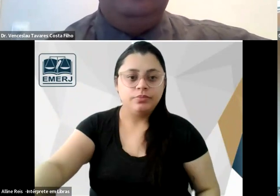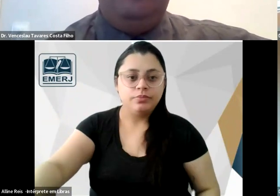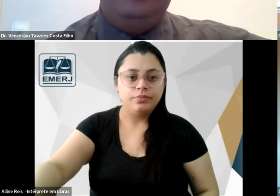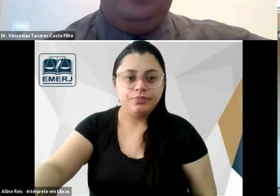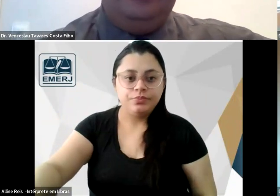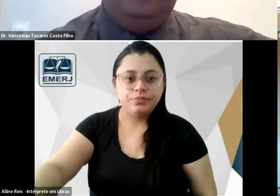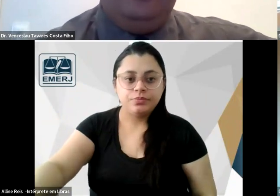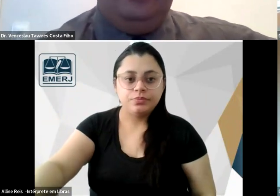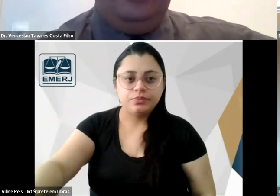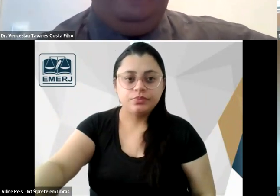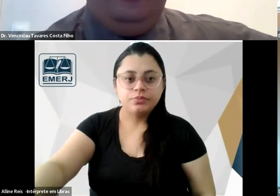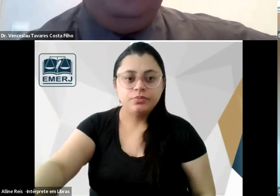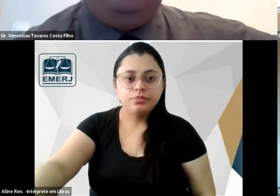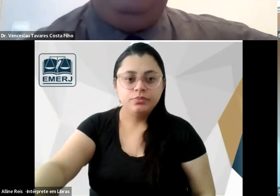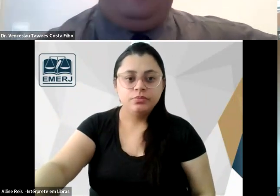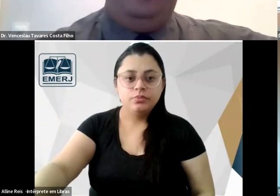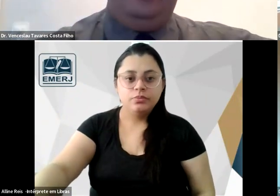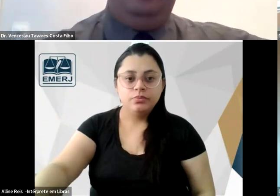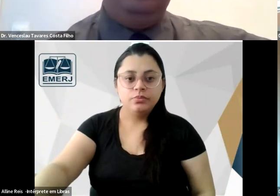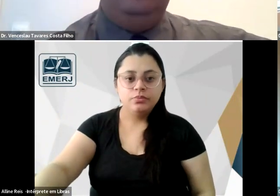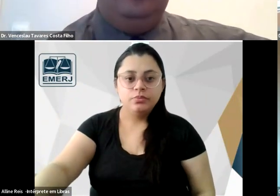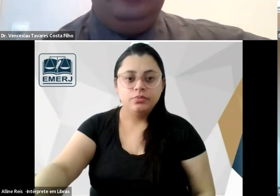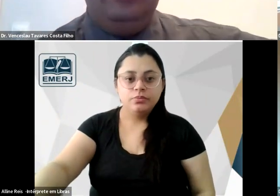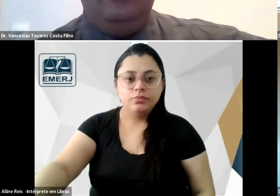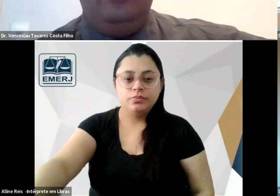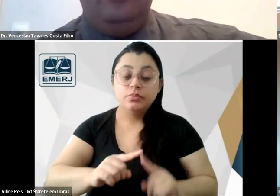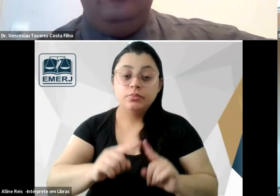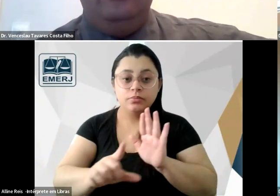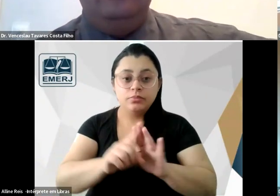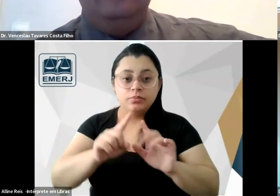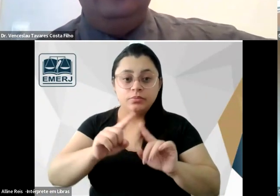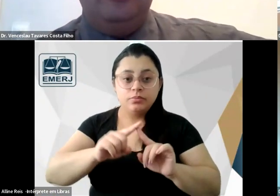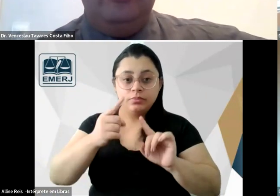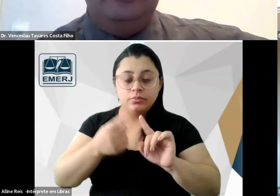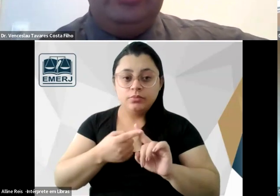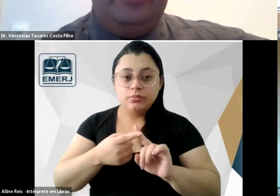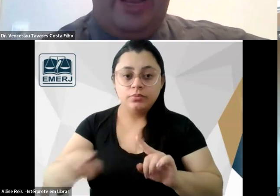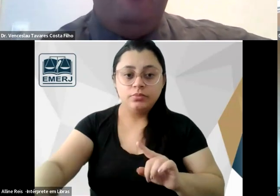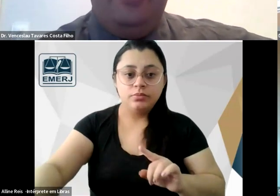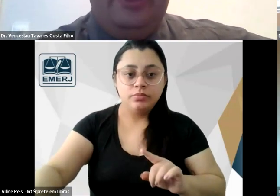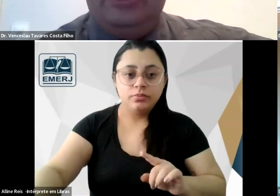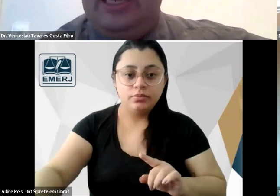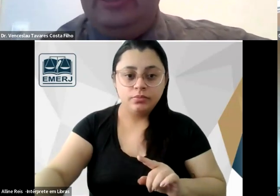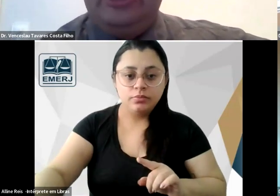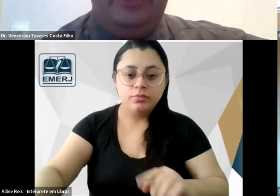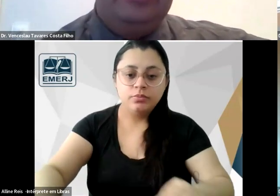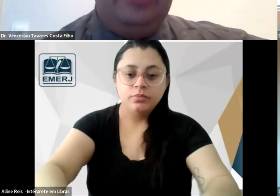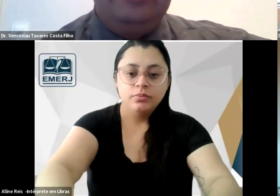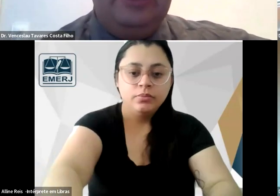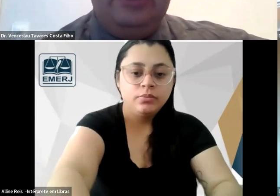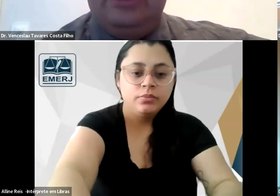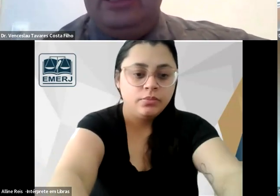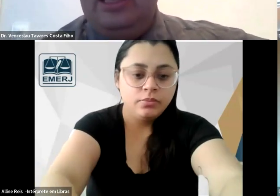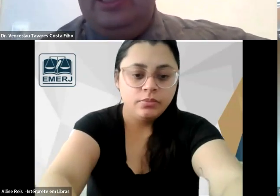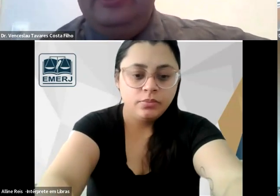mas a lei do ventre livre permite que os donos das mães das crianças